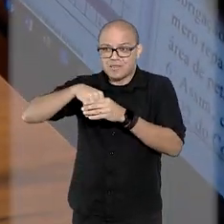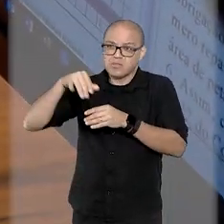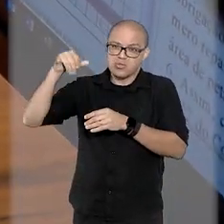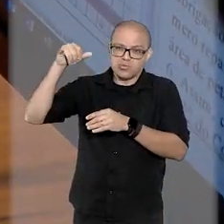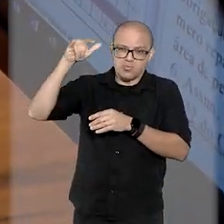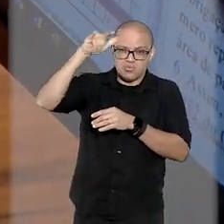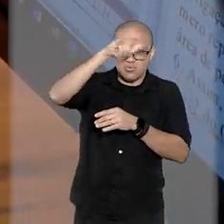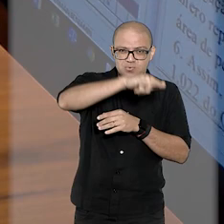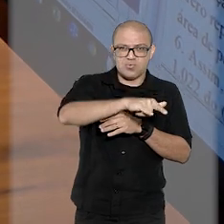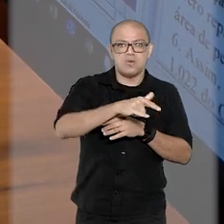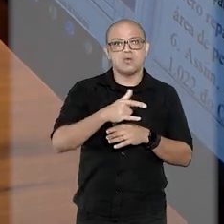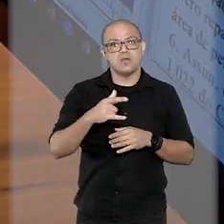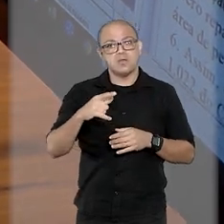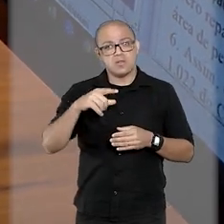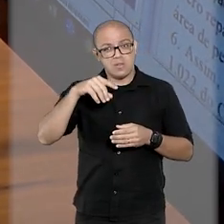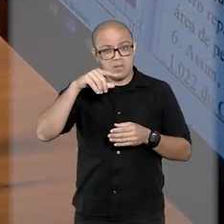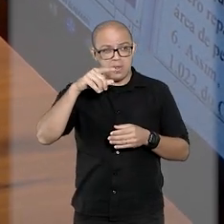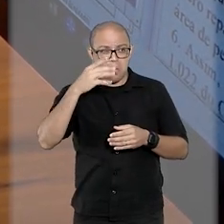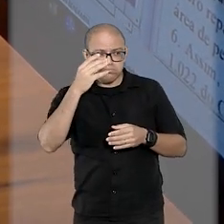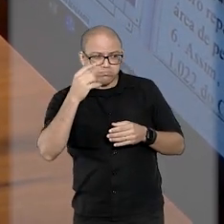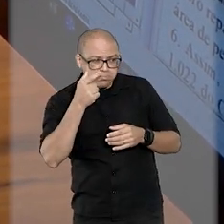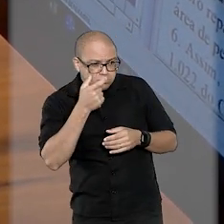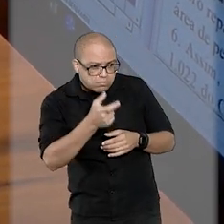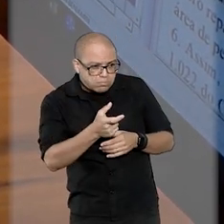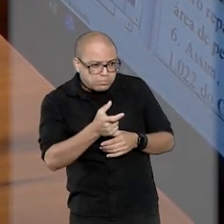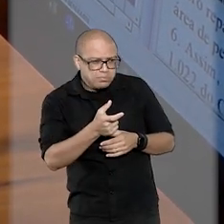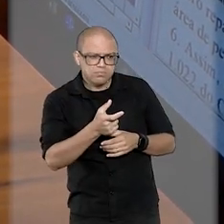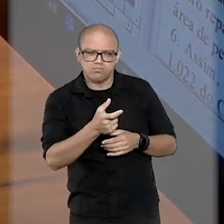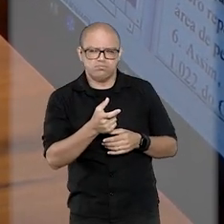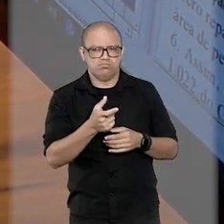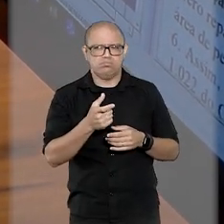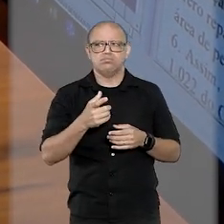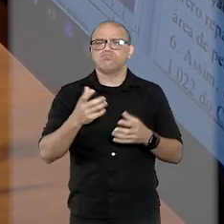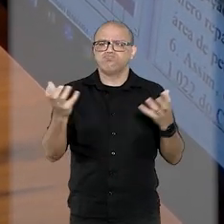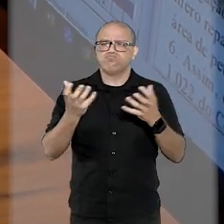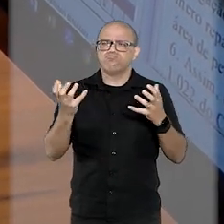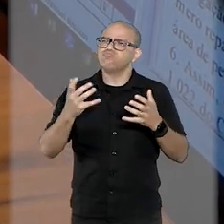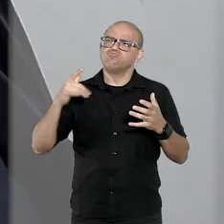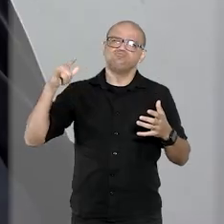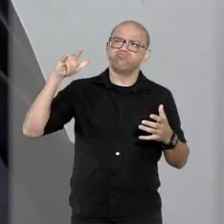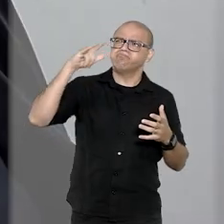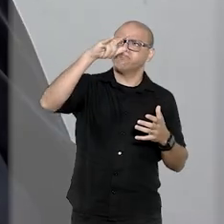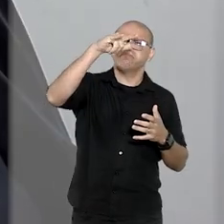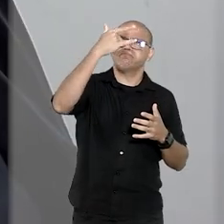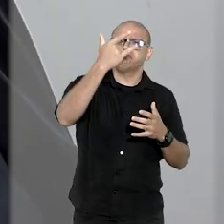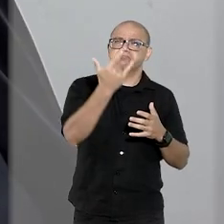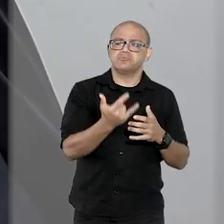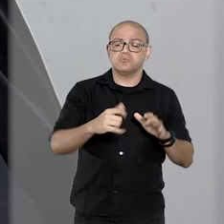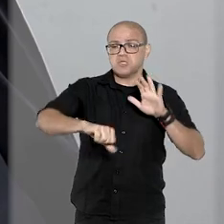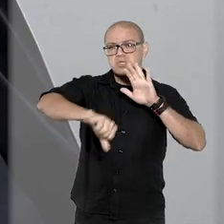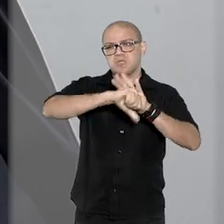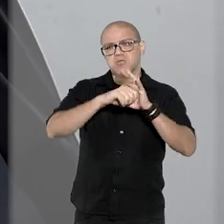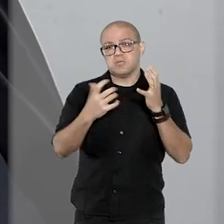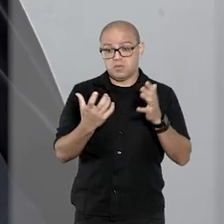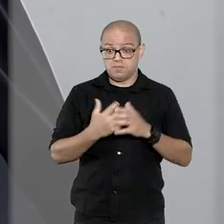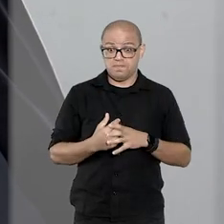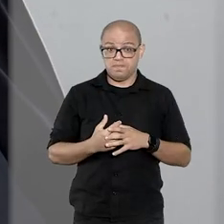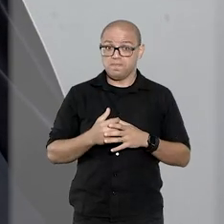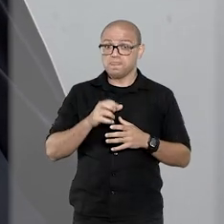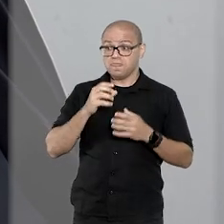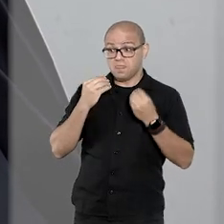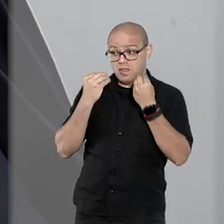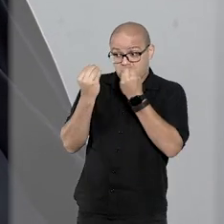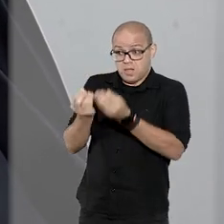objeto ou instrumento que pudesse indicar a intenção do cometimento de crime a bordo. Ao declarar a competência da